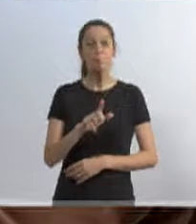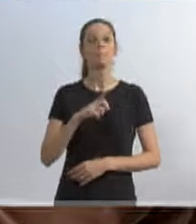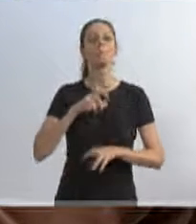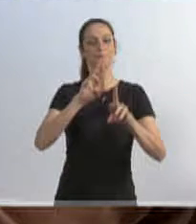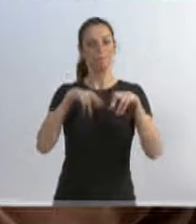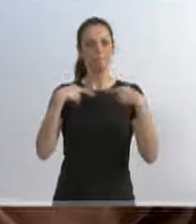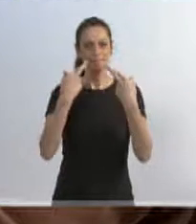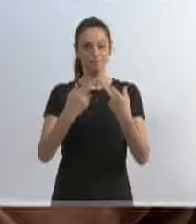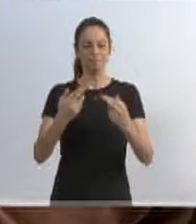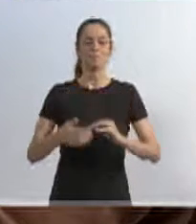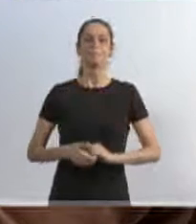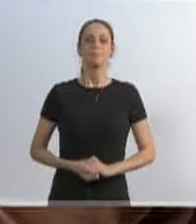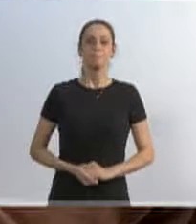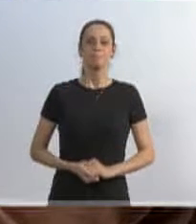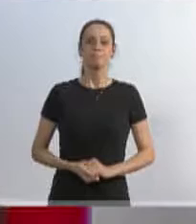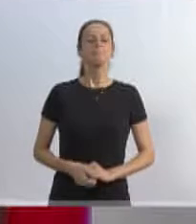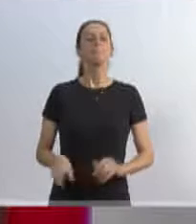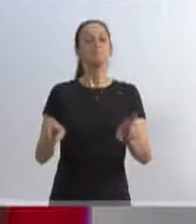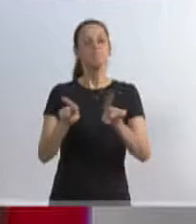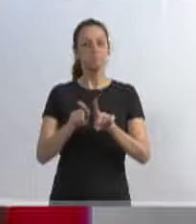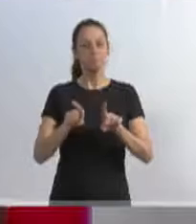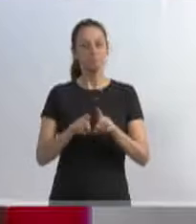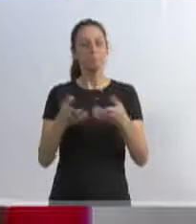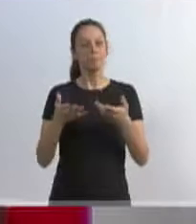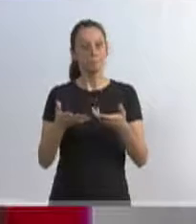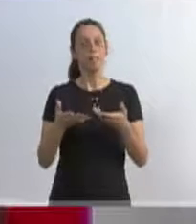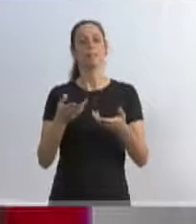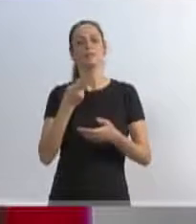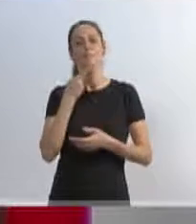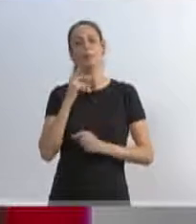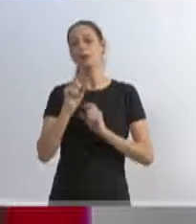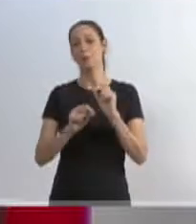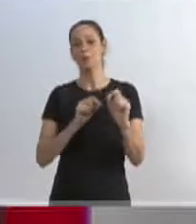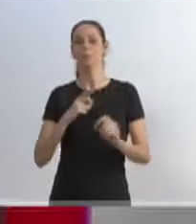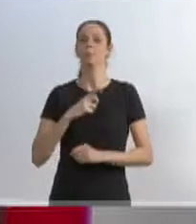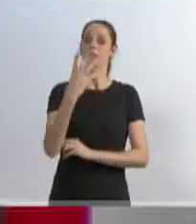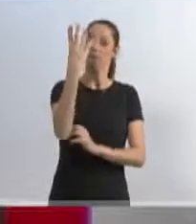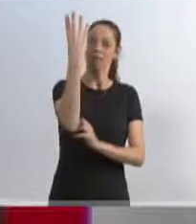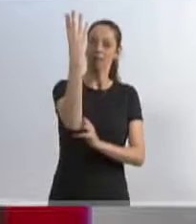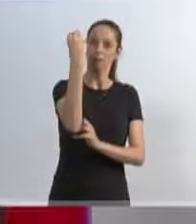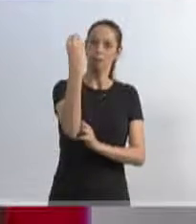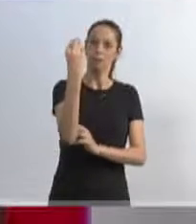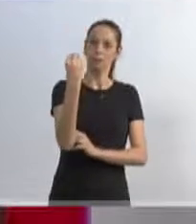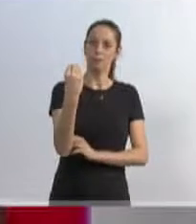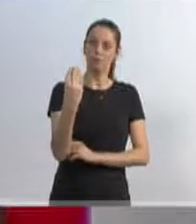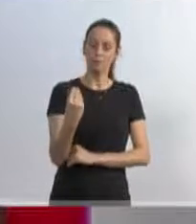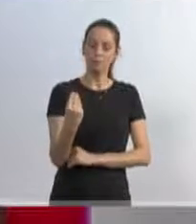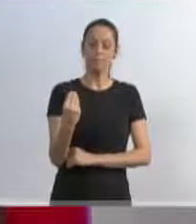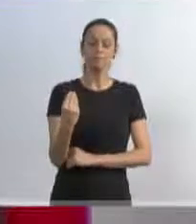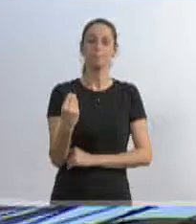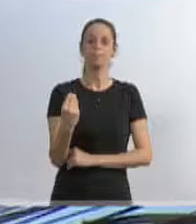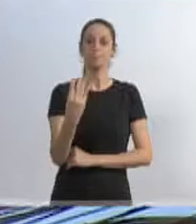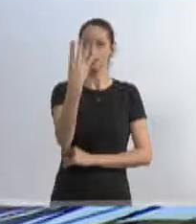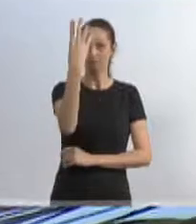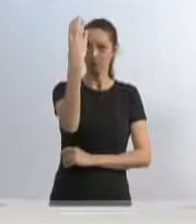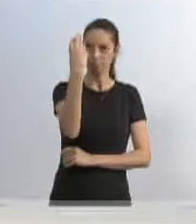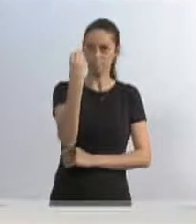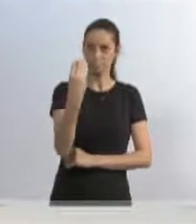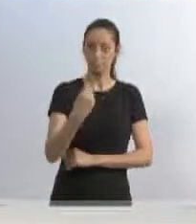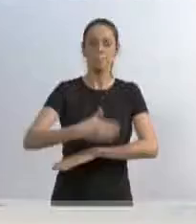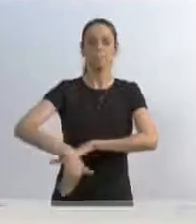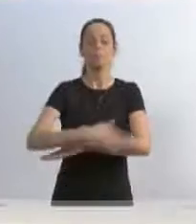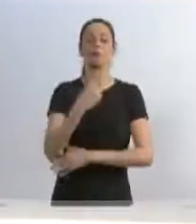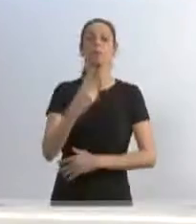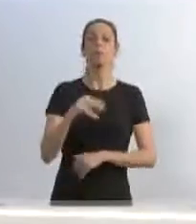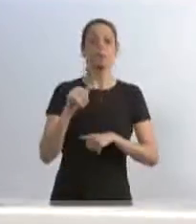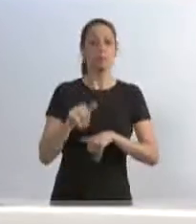reunião. Quero aqui também destacar a sinaleira, que aqui foi colocada na Rua 2